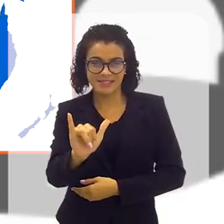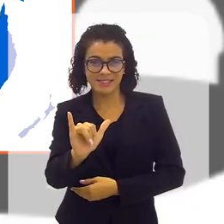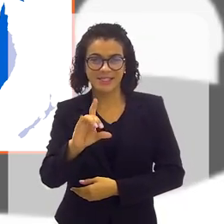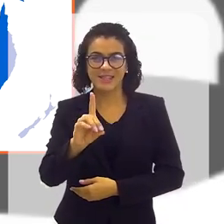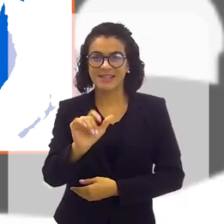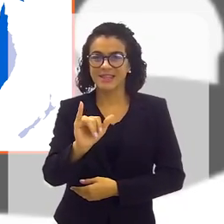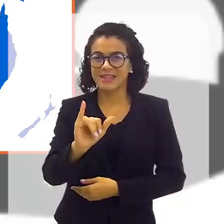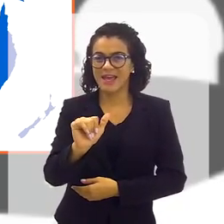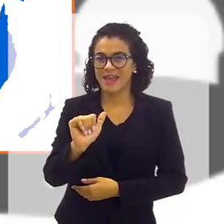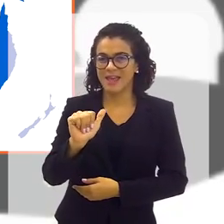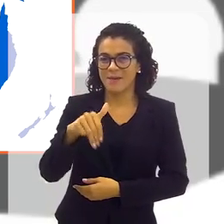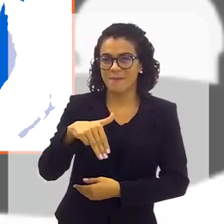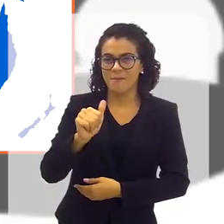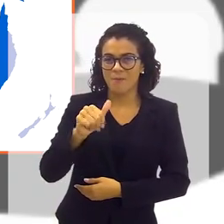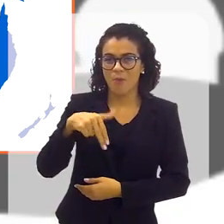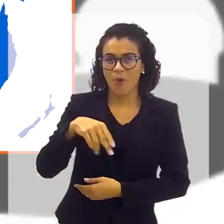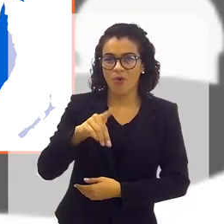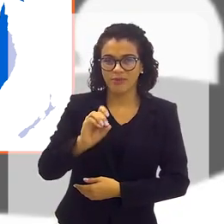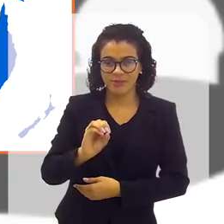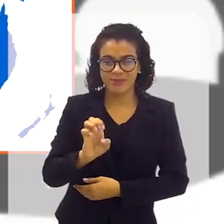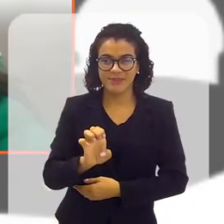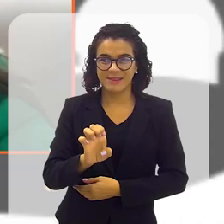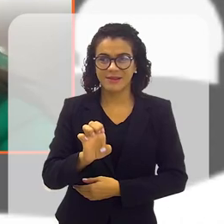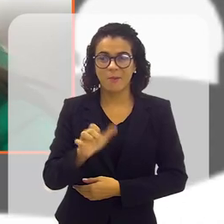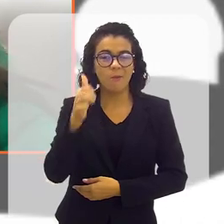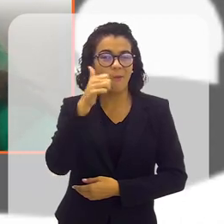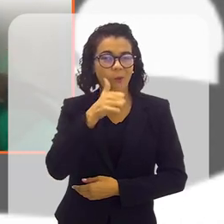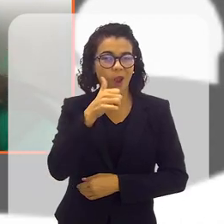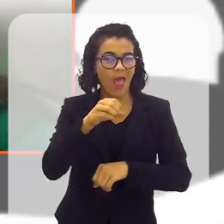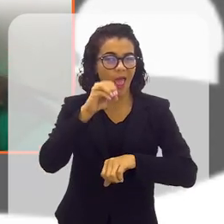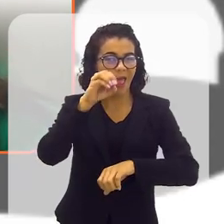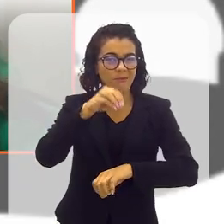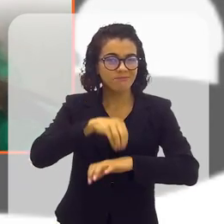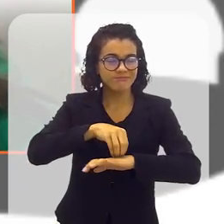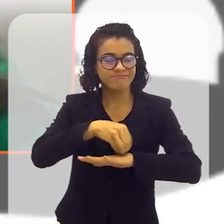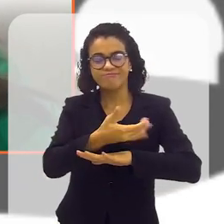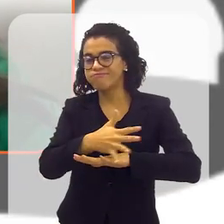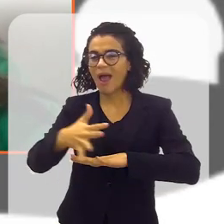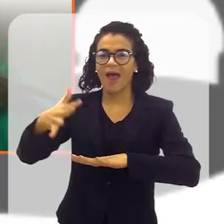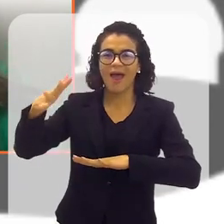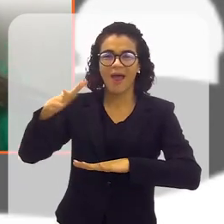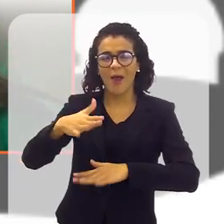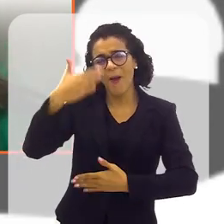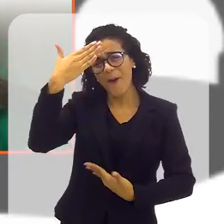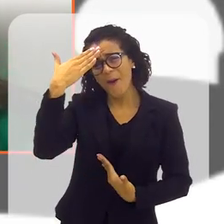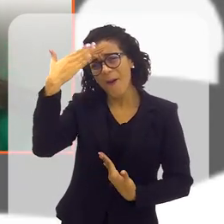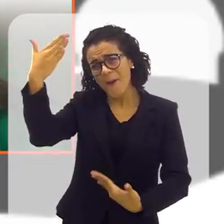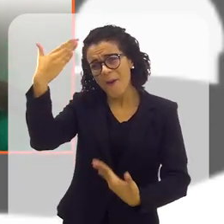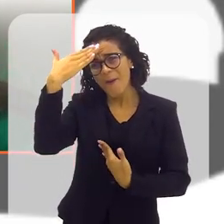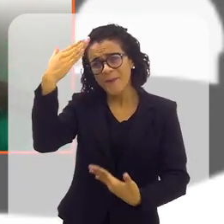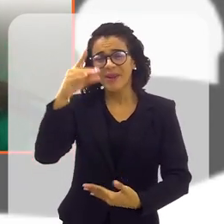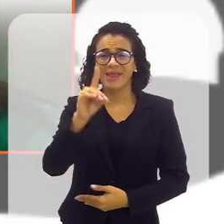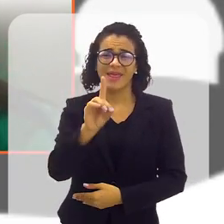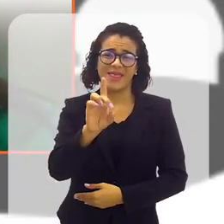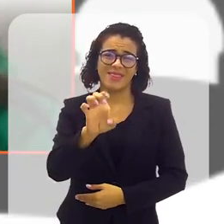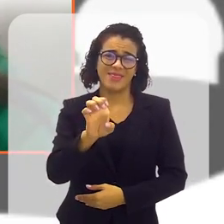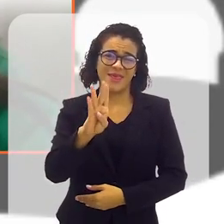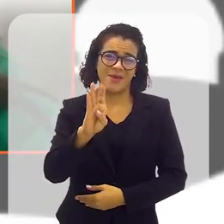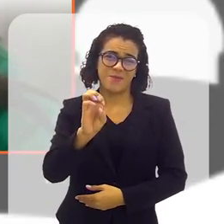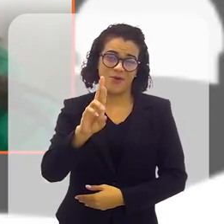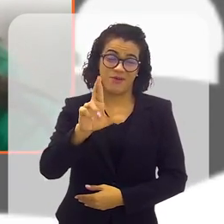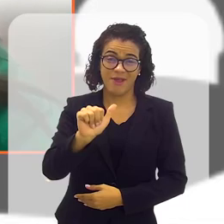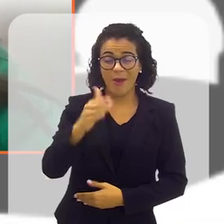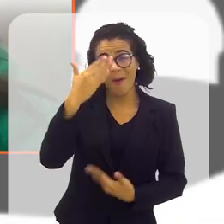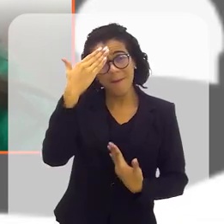é Débora Aguilar. Bem-vinda, Débora. Olá, muito obrigada. Um prazer enorme estar